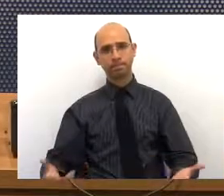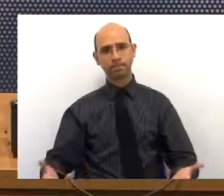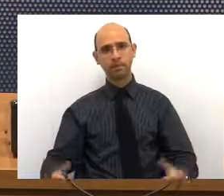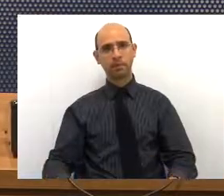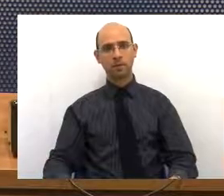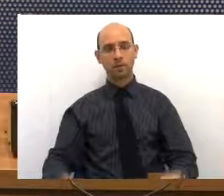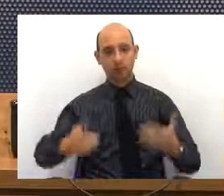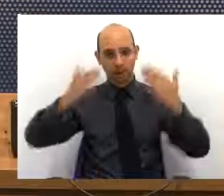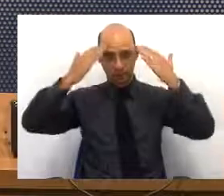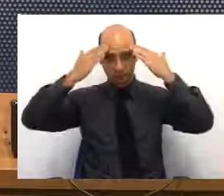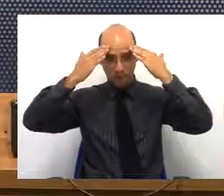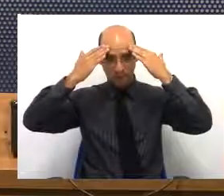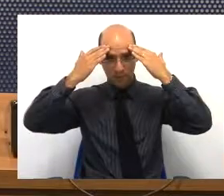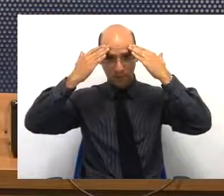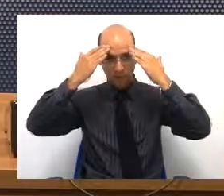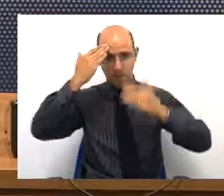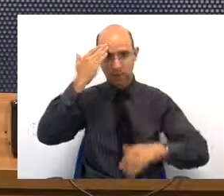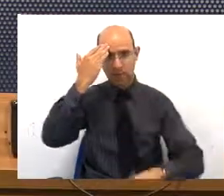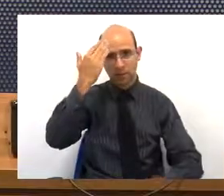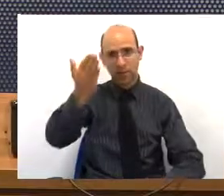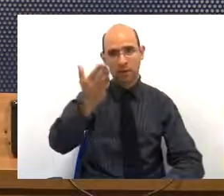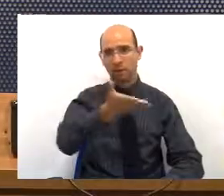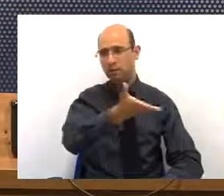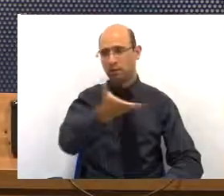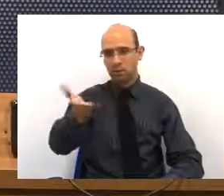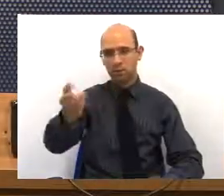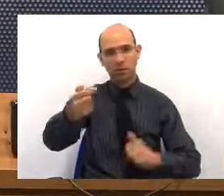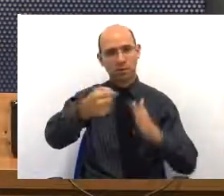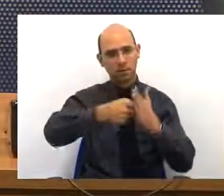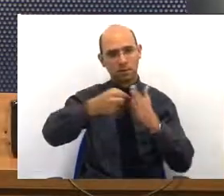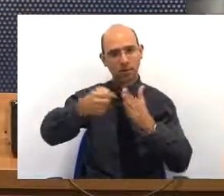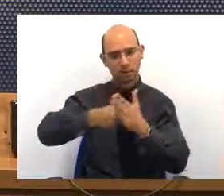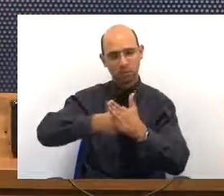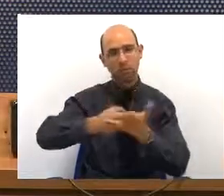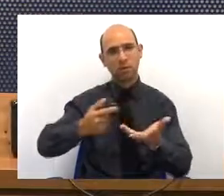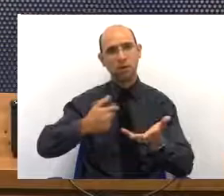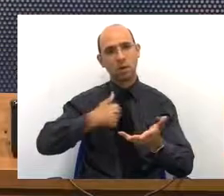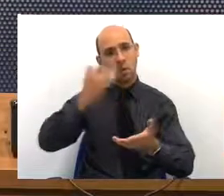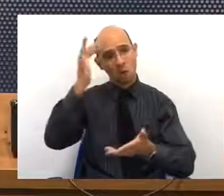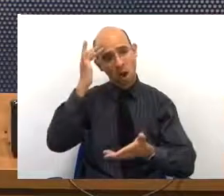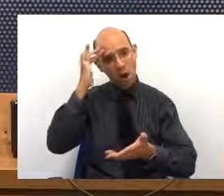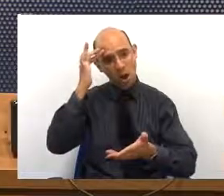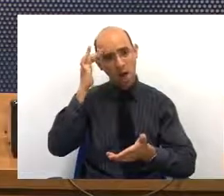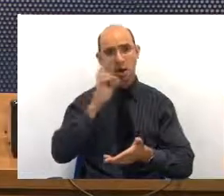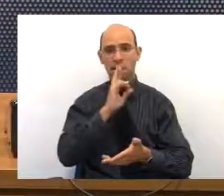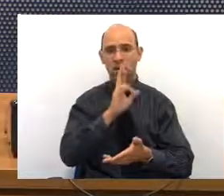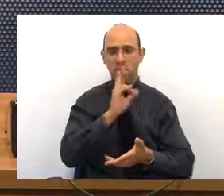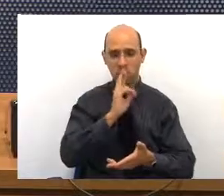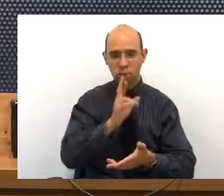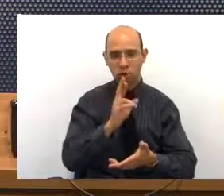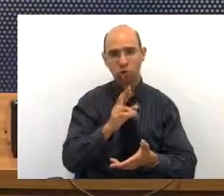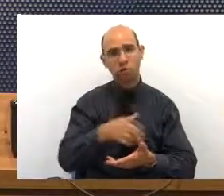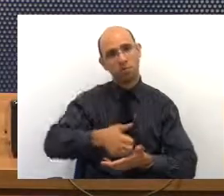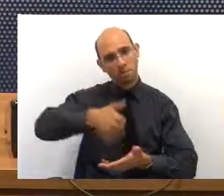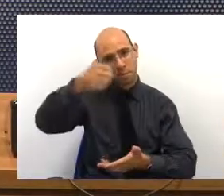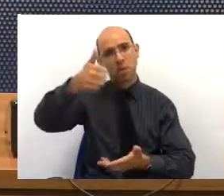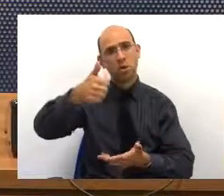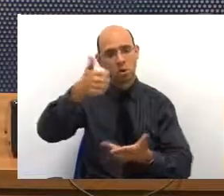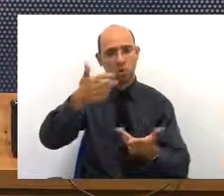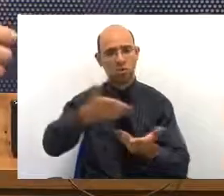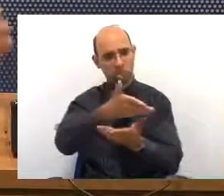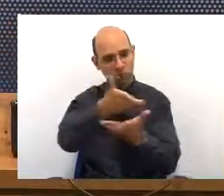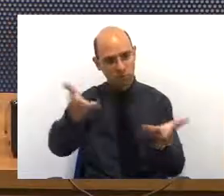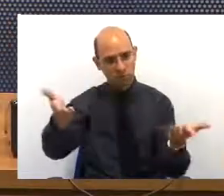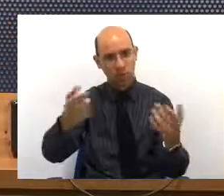agradeço aí as perguntas, espero ter respondido o melhor possível